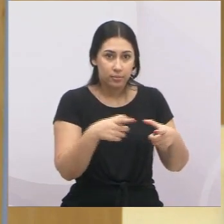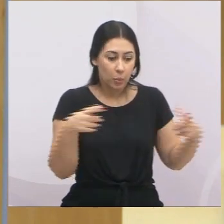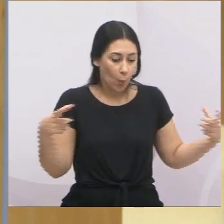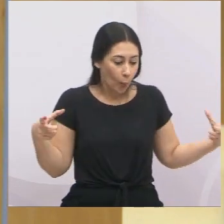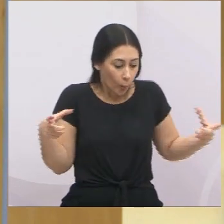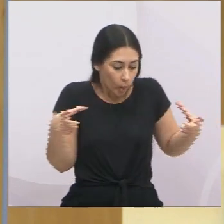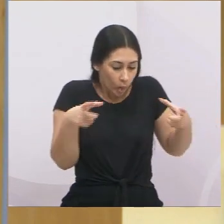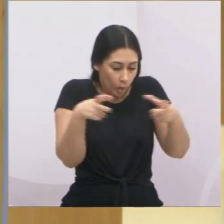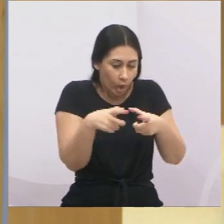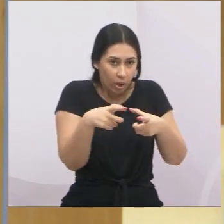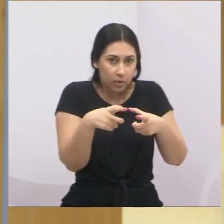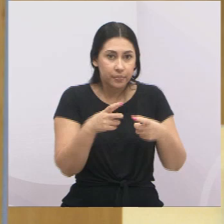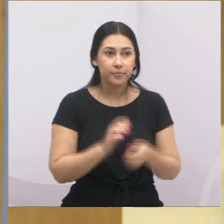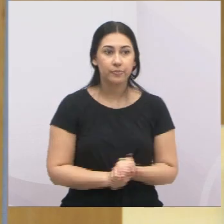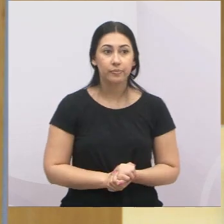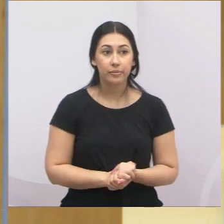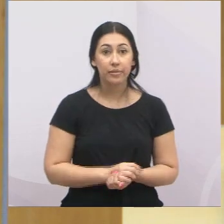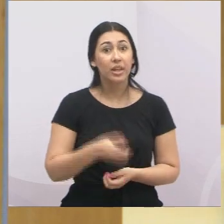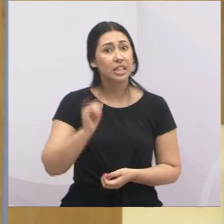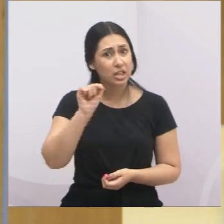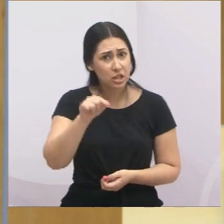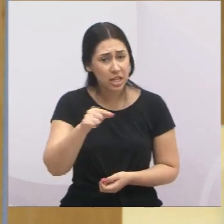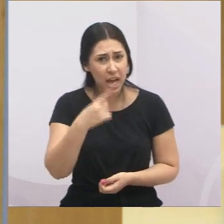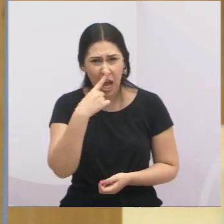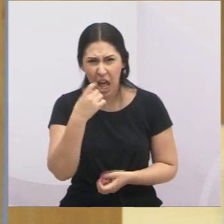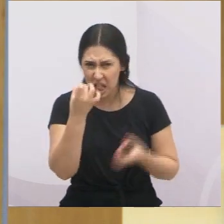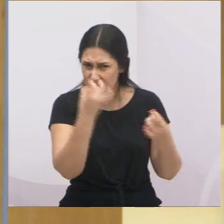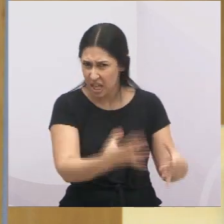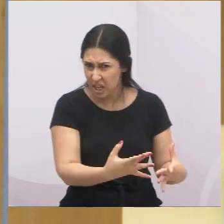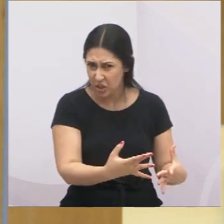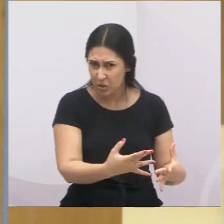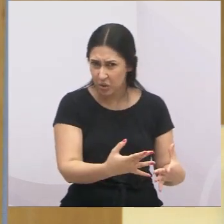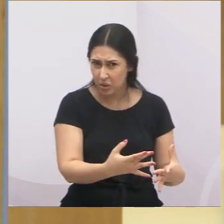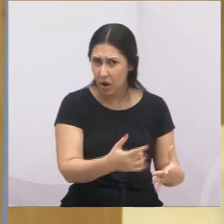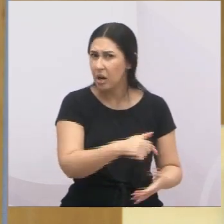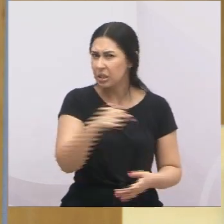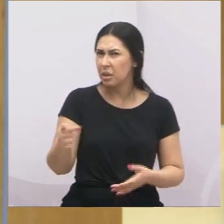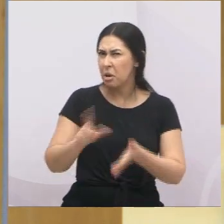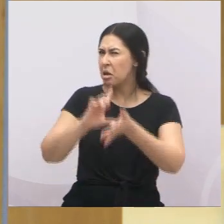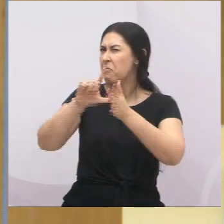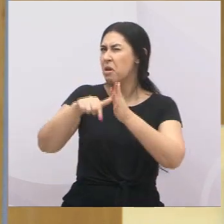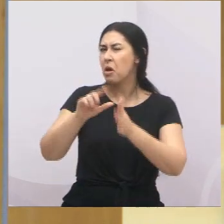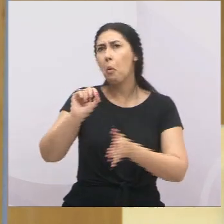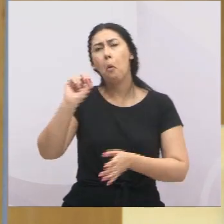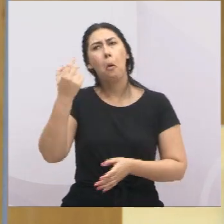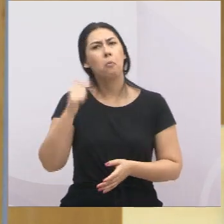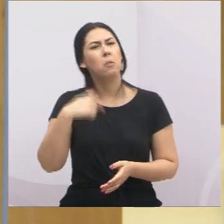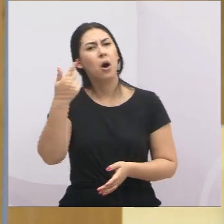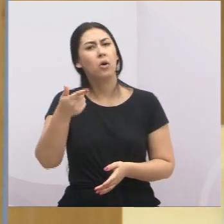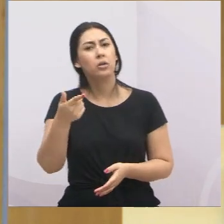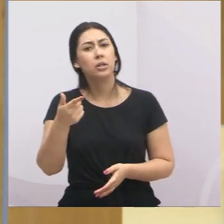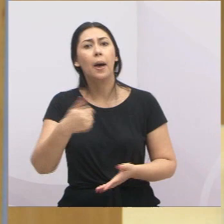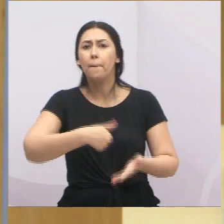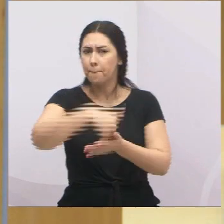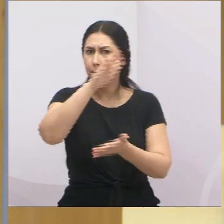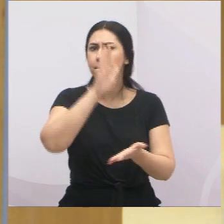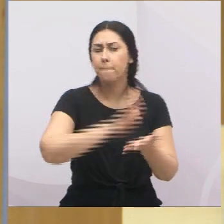do que era no passado. Inclusive, para quem joga lixo na rua, vai entrar um projeto meu, semana que vem ou na outra, que nós vamos multar